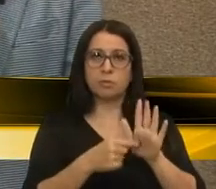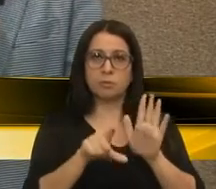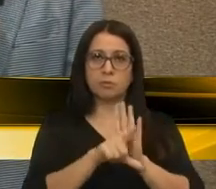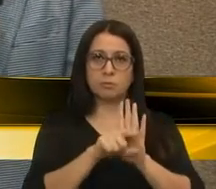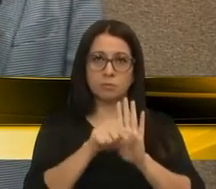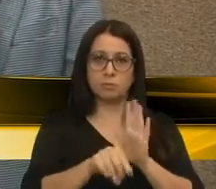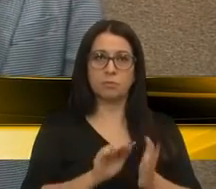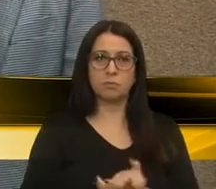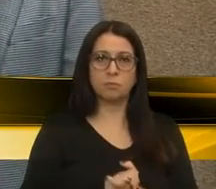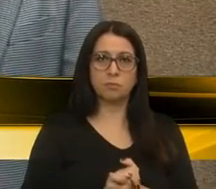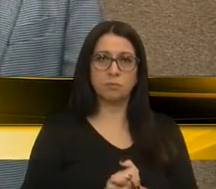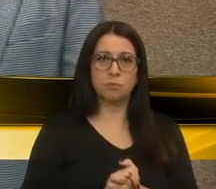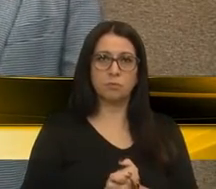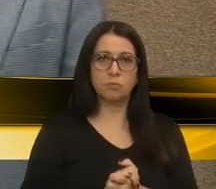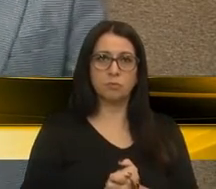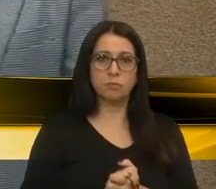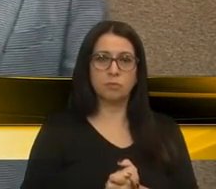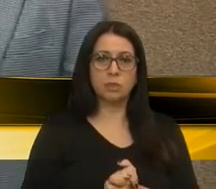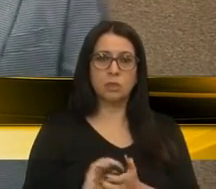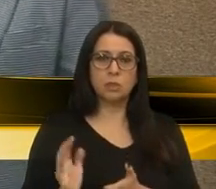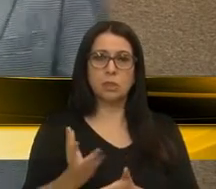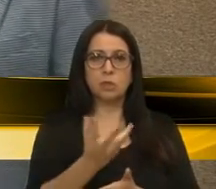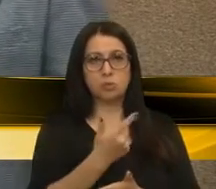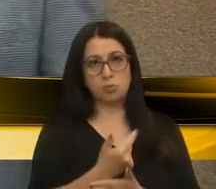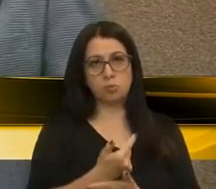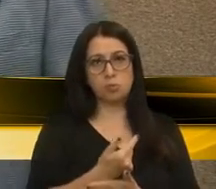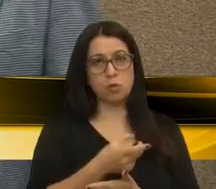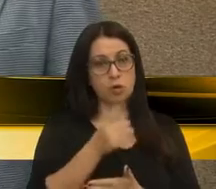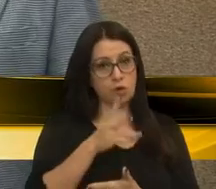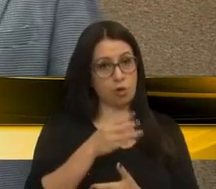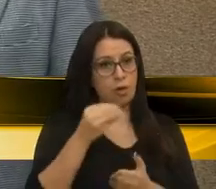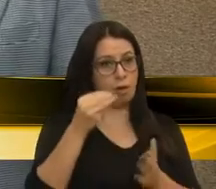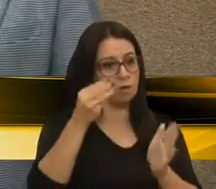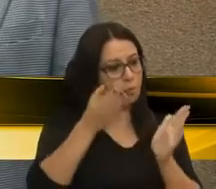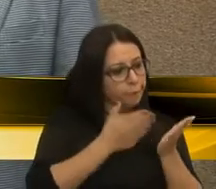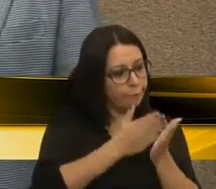legislação. Já que tudo é pela lei,